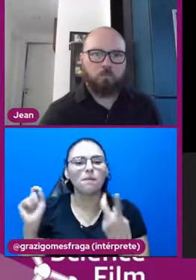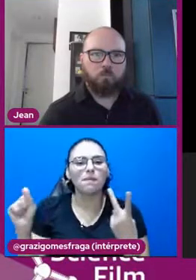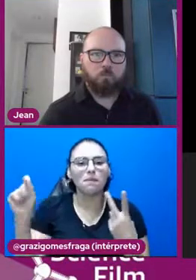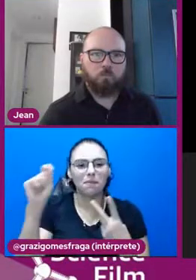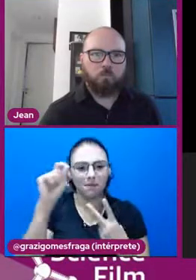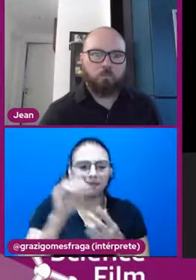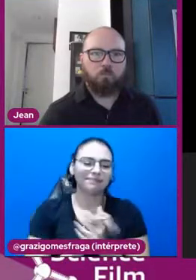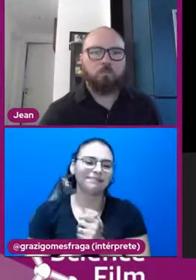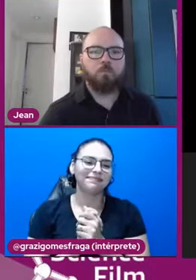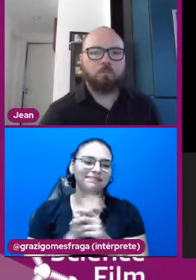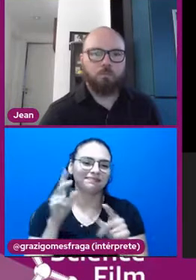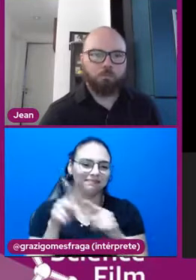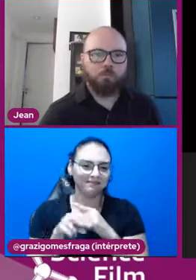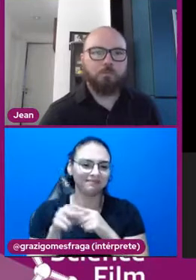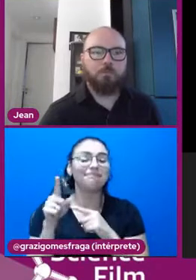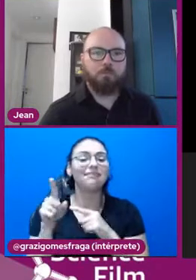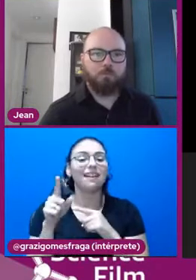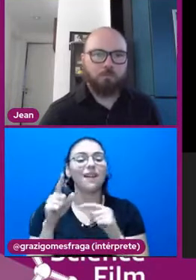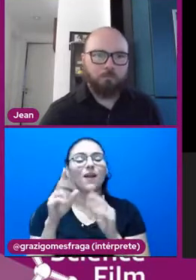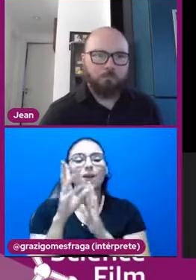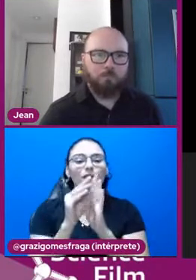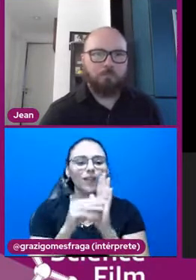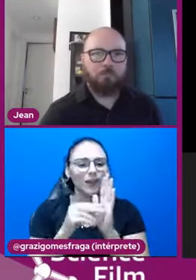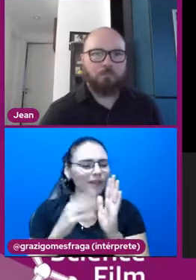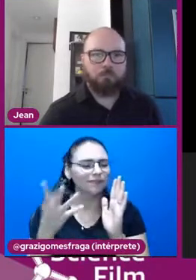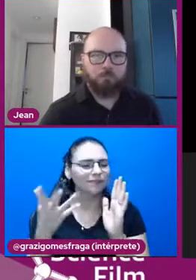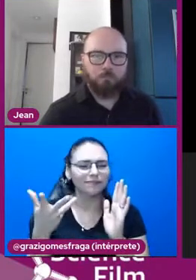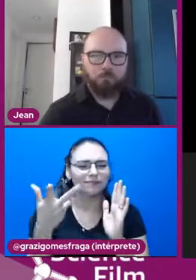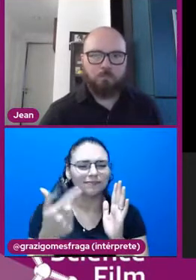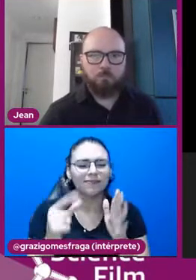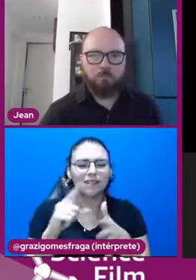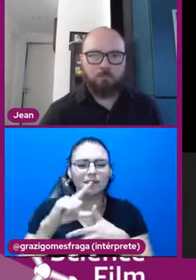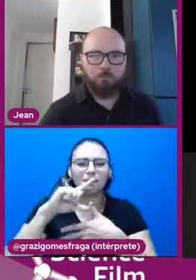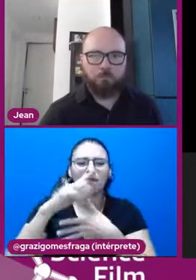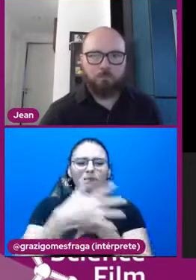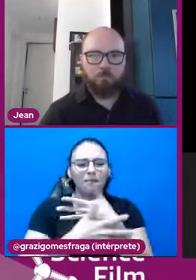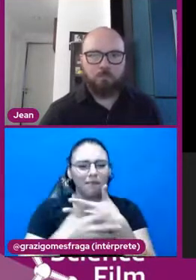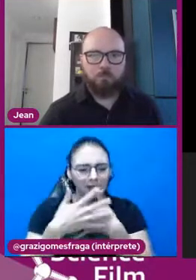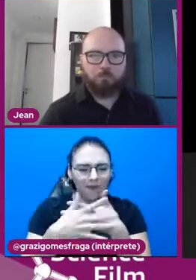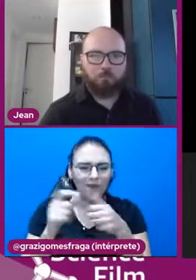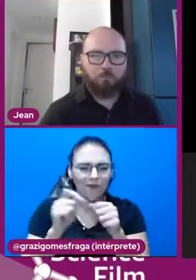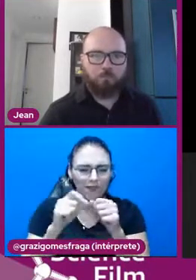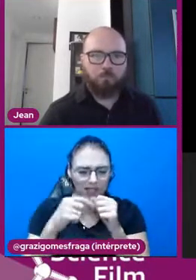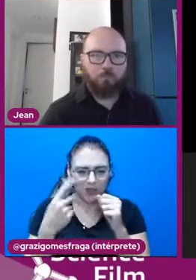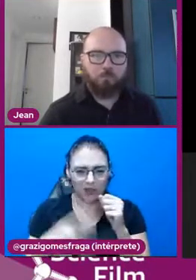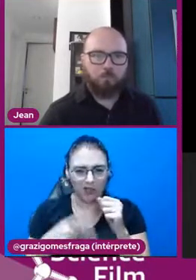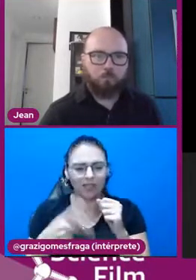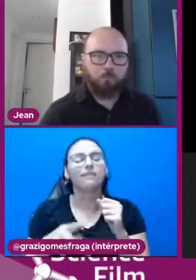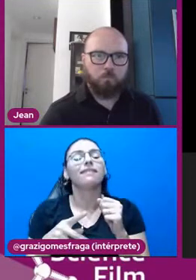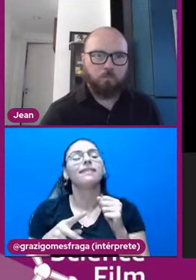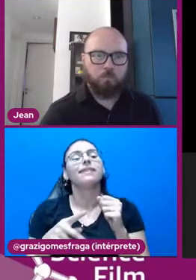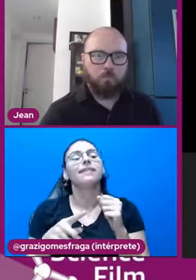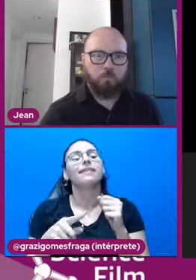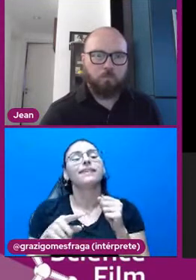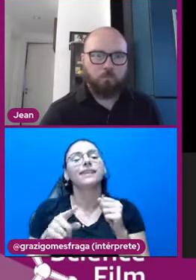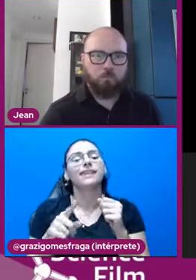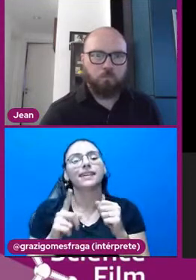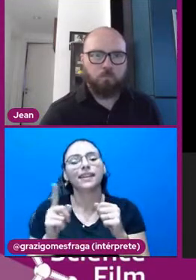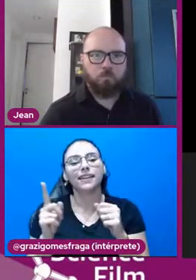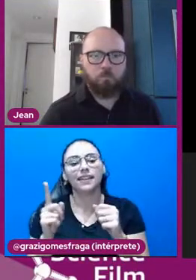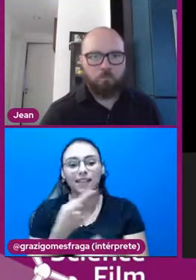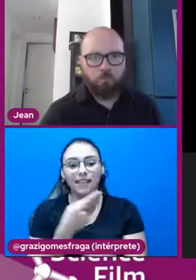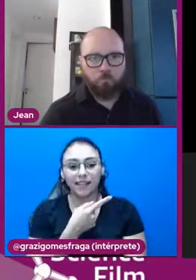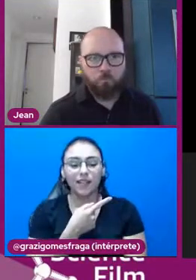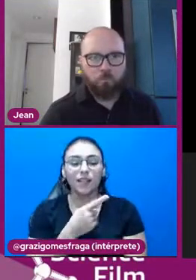conteúdo incrível que foi produzido aqui na América Latina. Importante lembrar que tudo que está